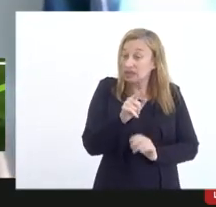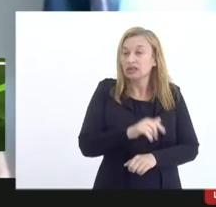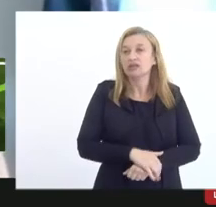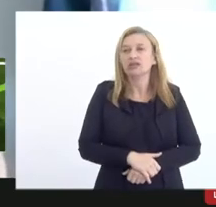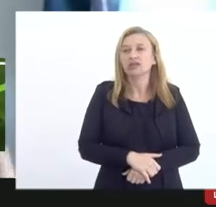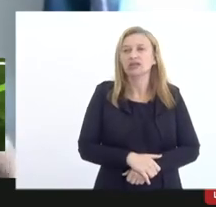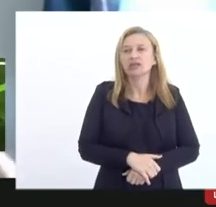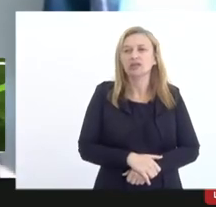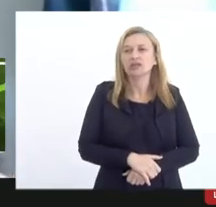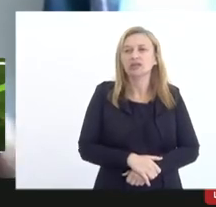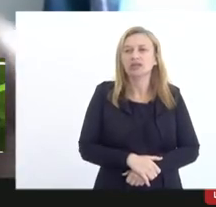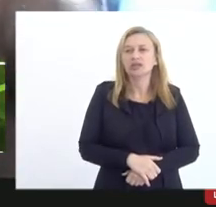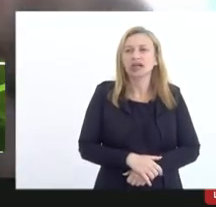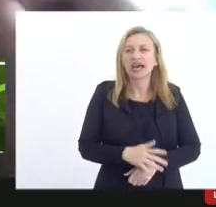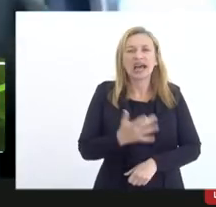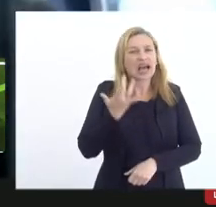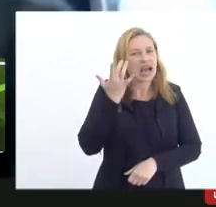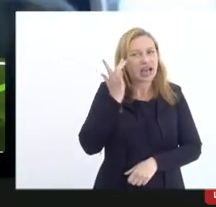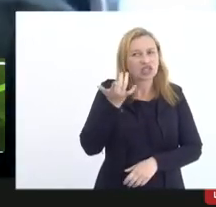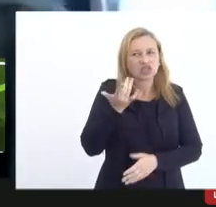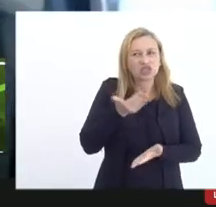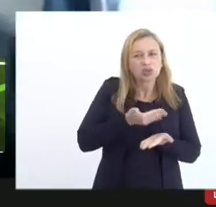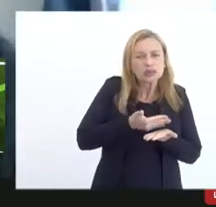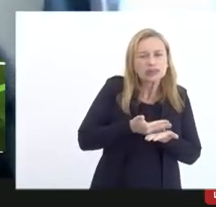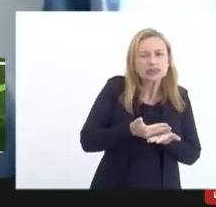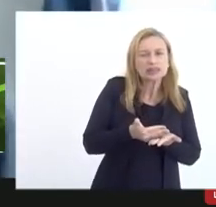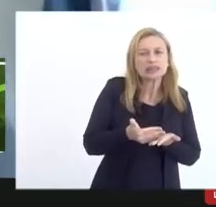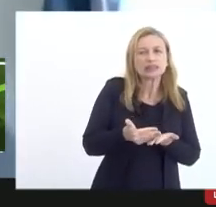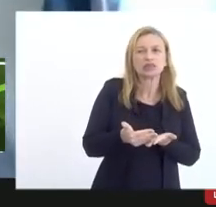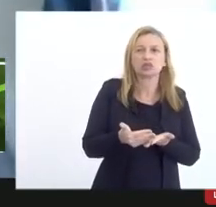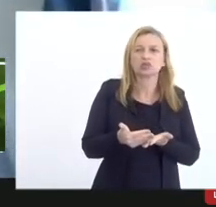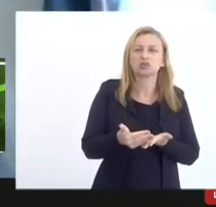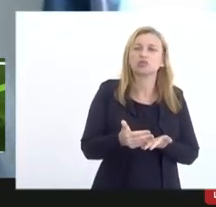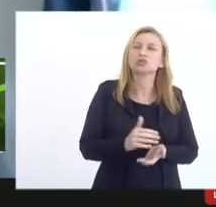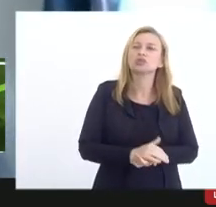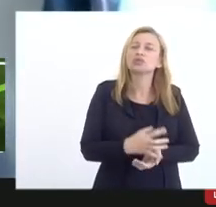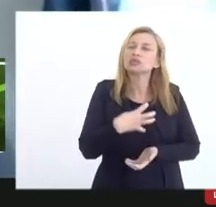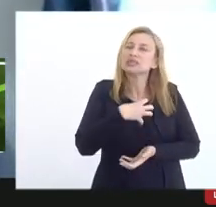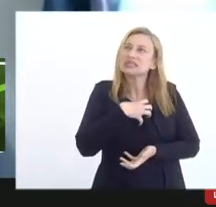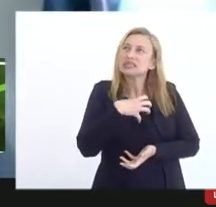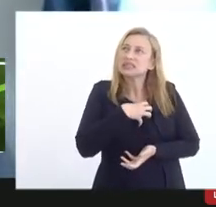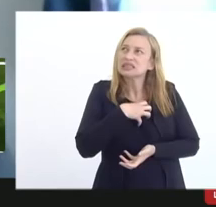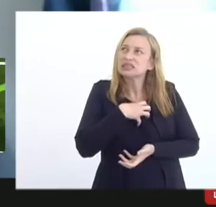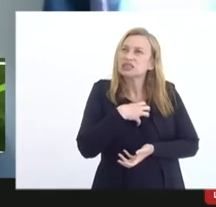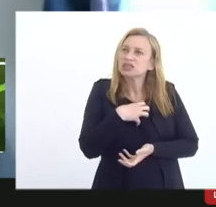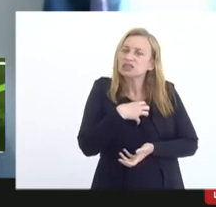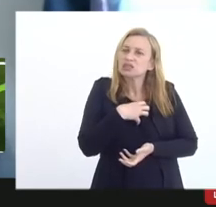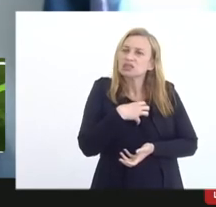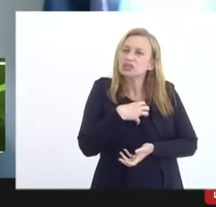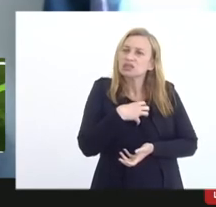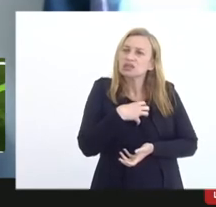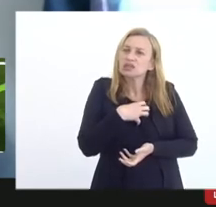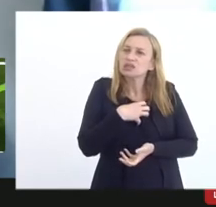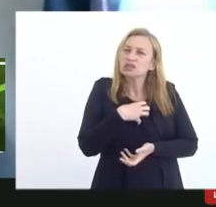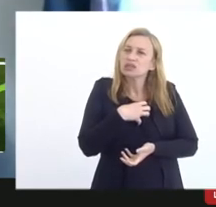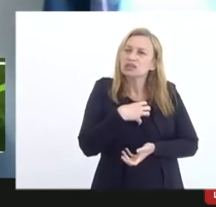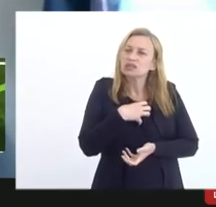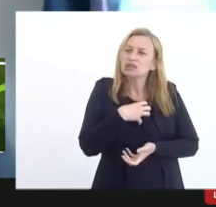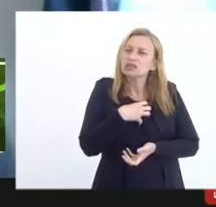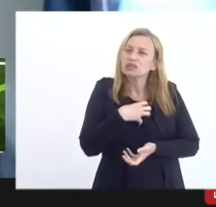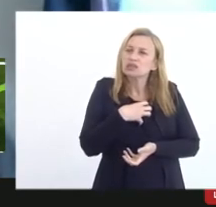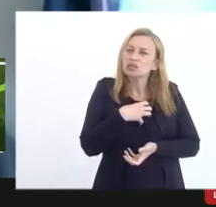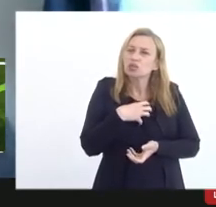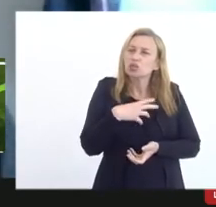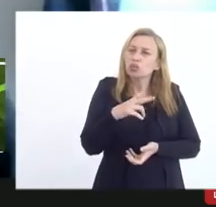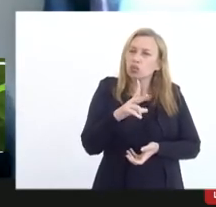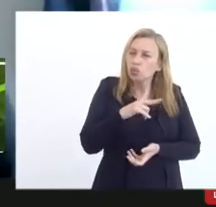isso um princípio geral no sentido da linha que o